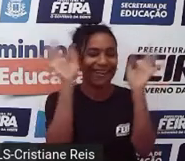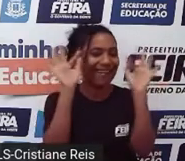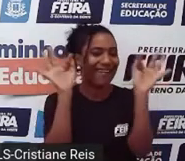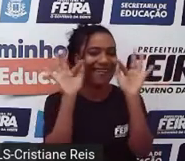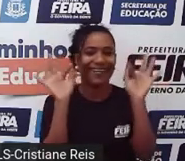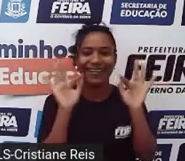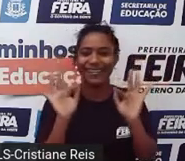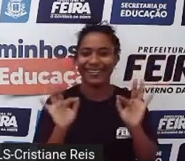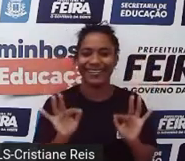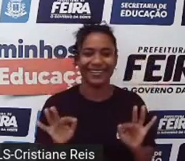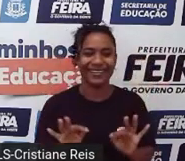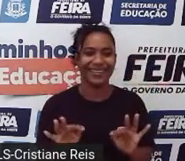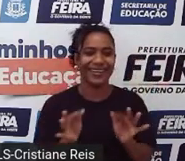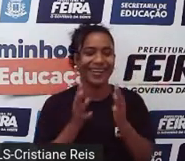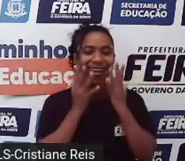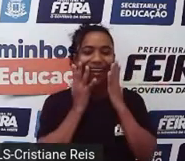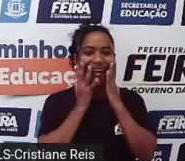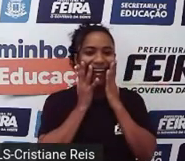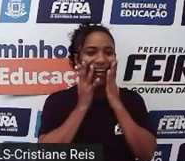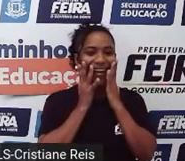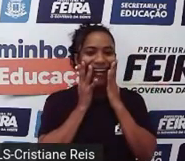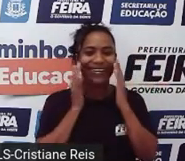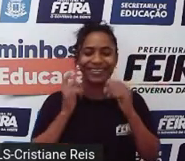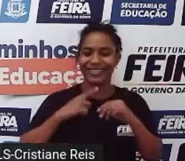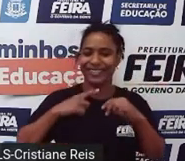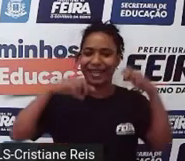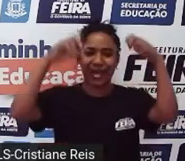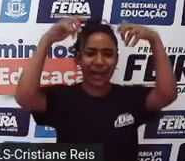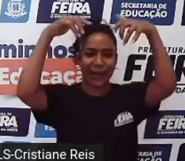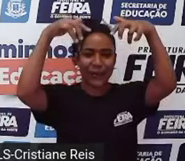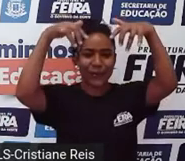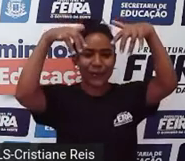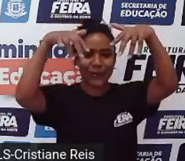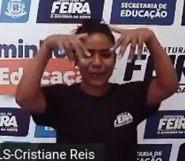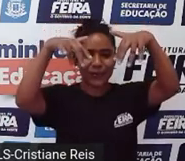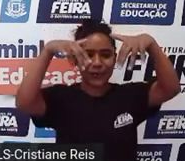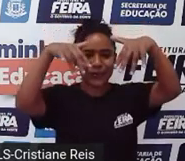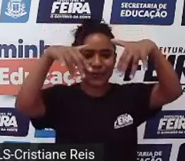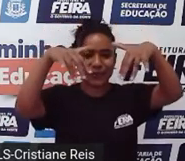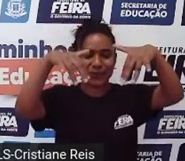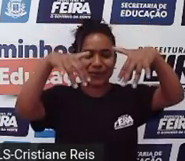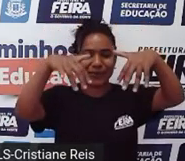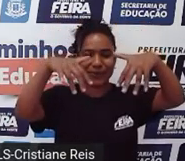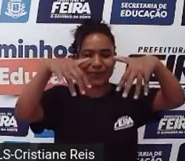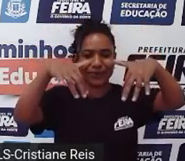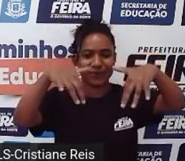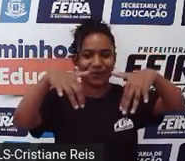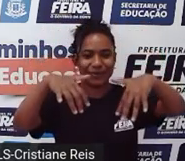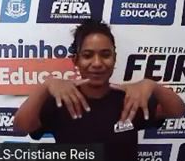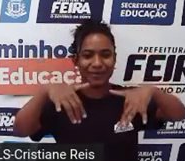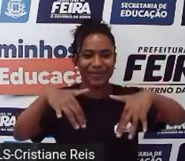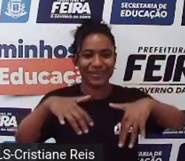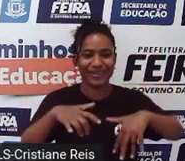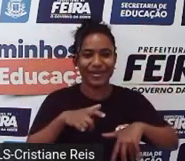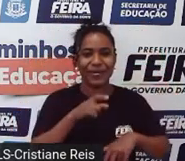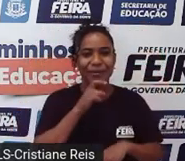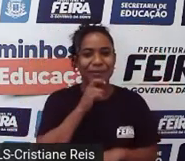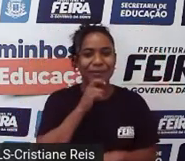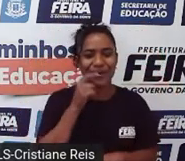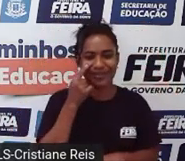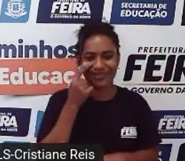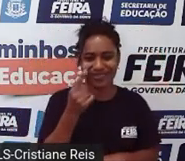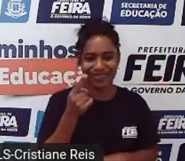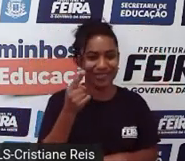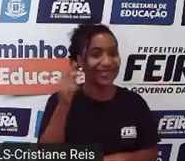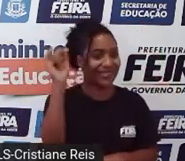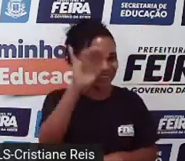porque está nevando. Não é isso? Observem o desenho. It's snowing. Está